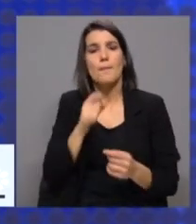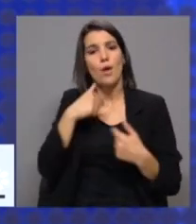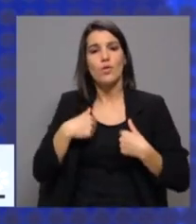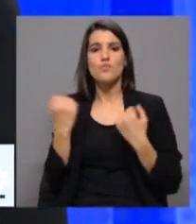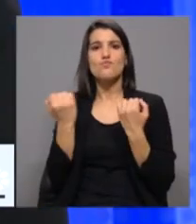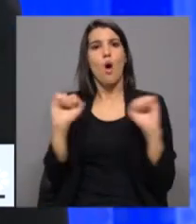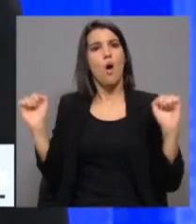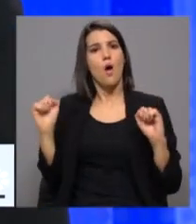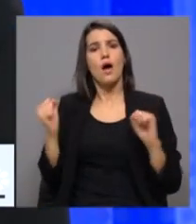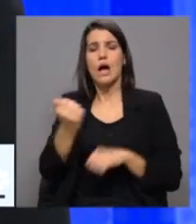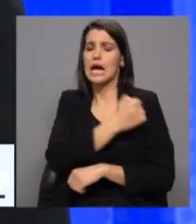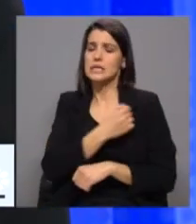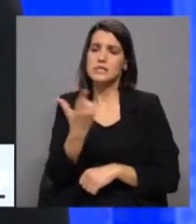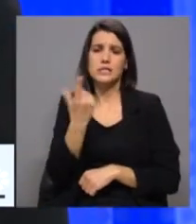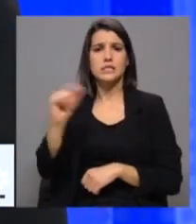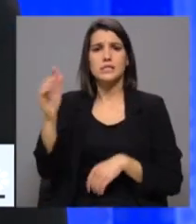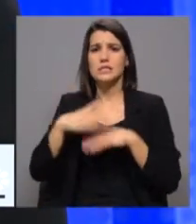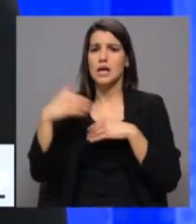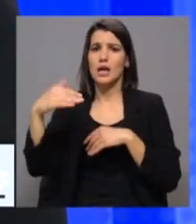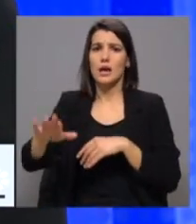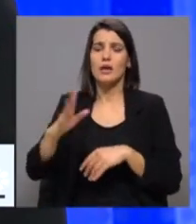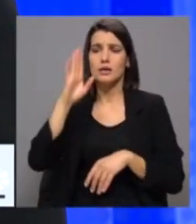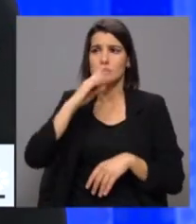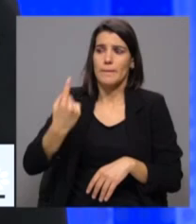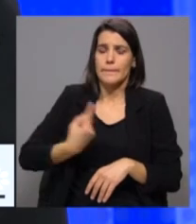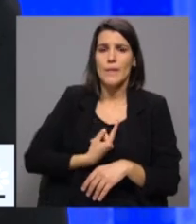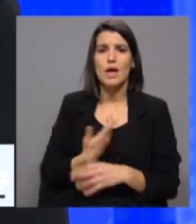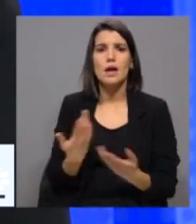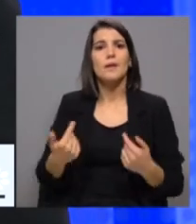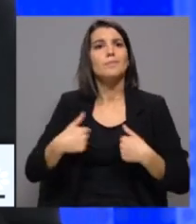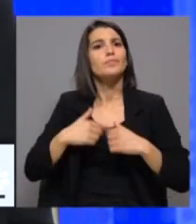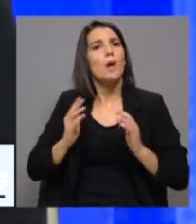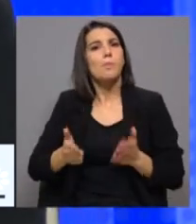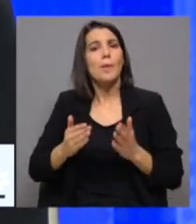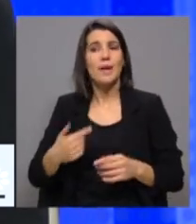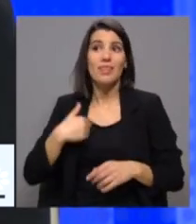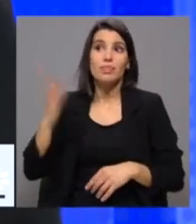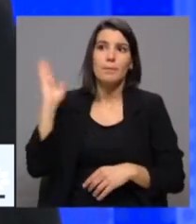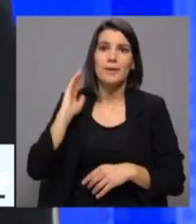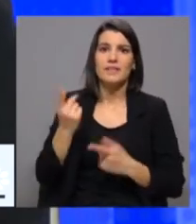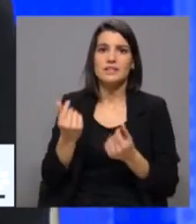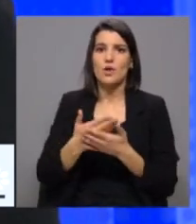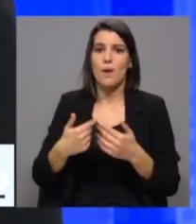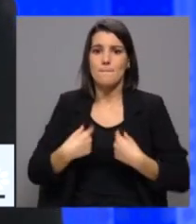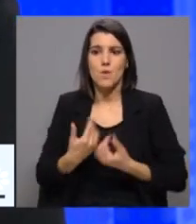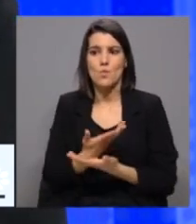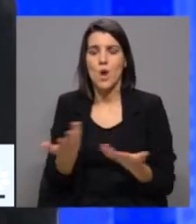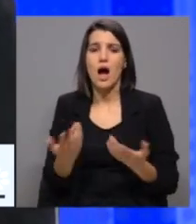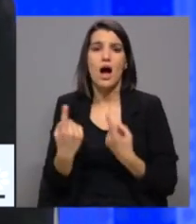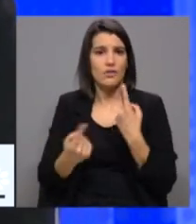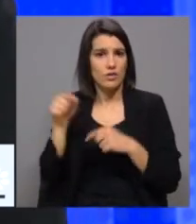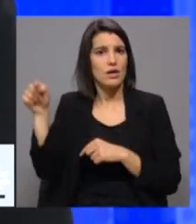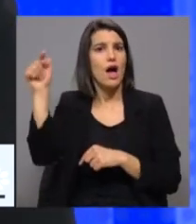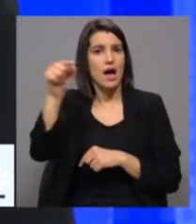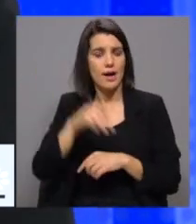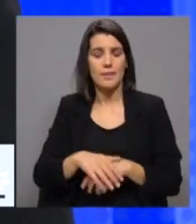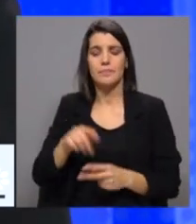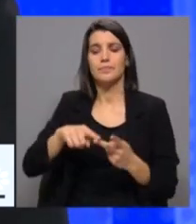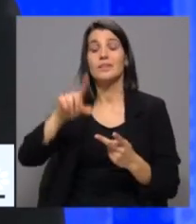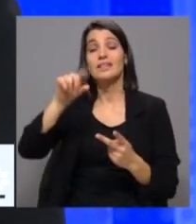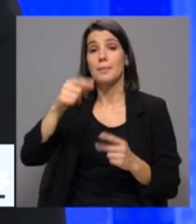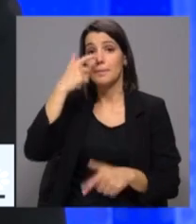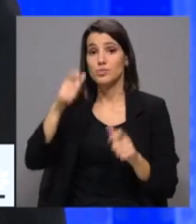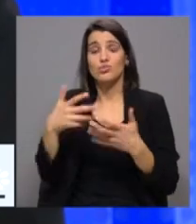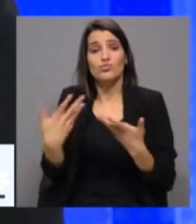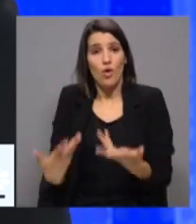para saírem das suas casas quando são forçadas a tal e não terem, de facto, esta dependência económica que muitas vezes existe. Mas, que